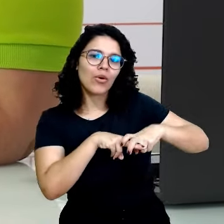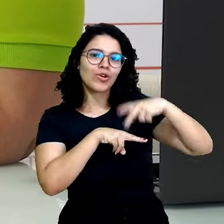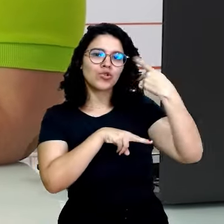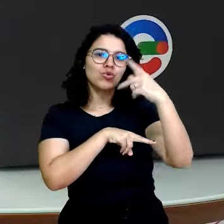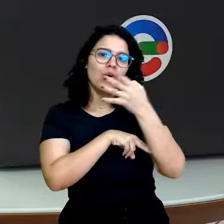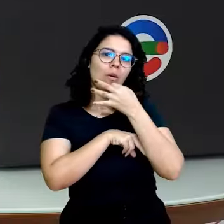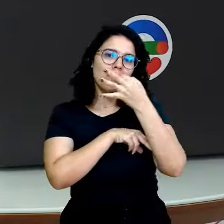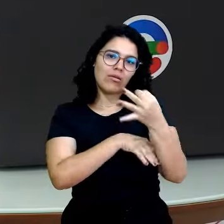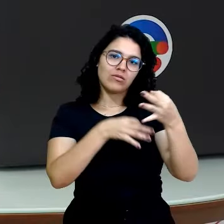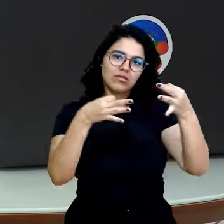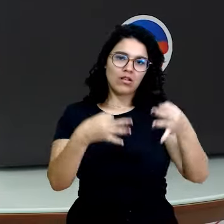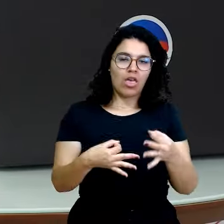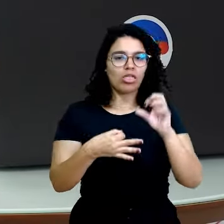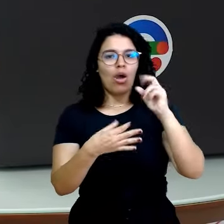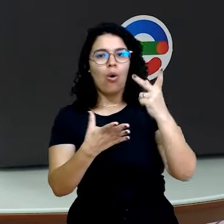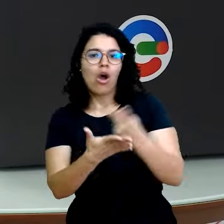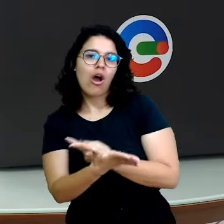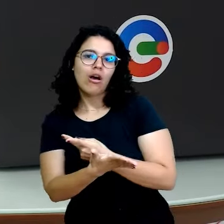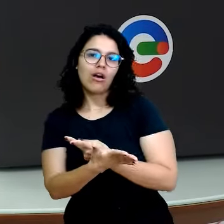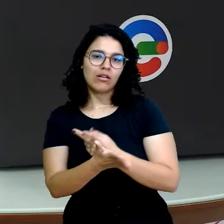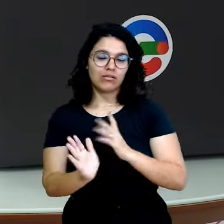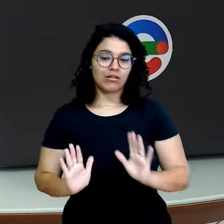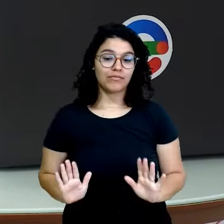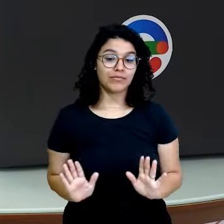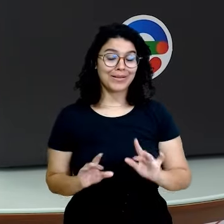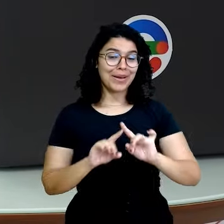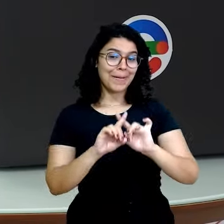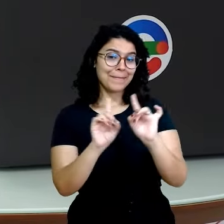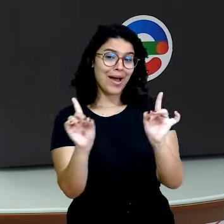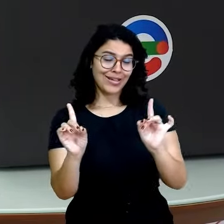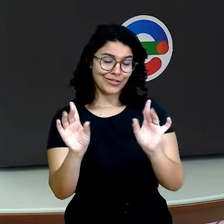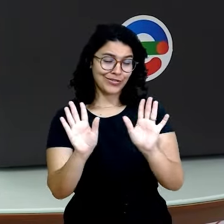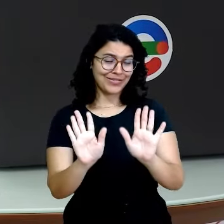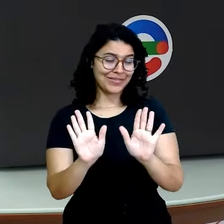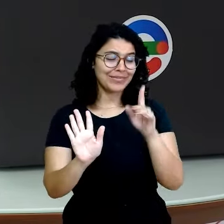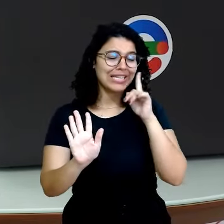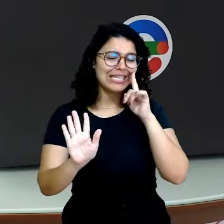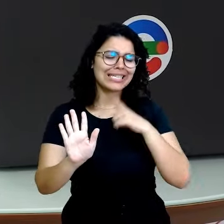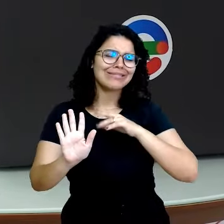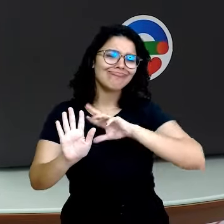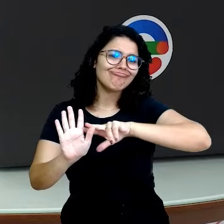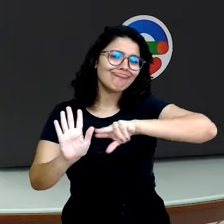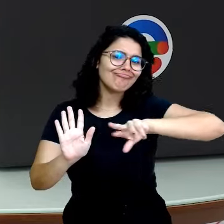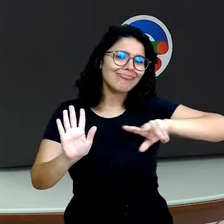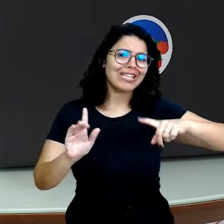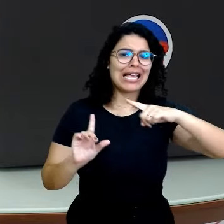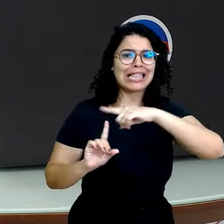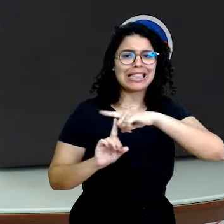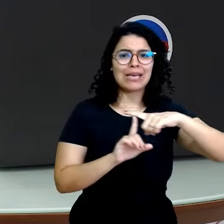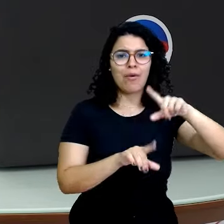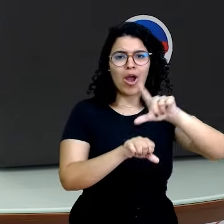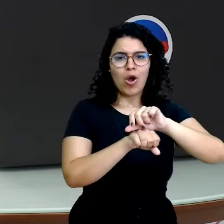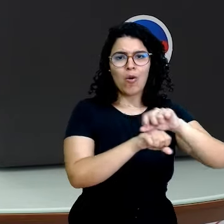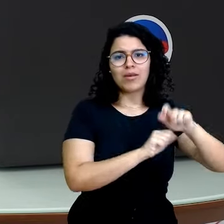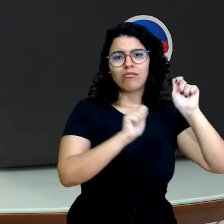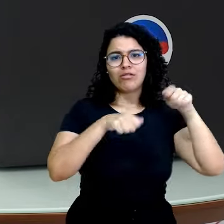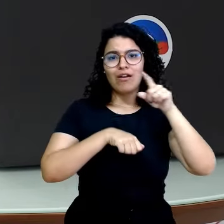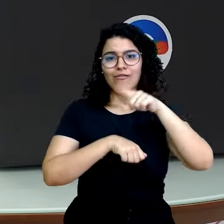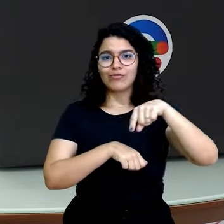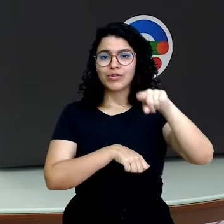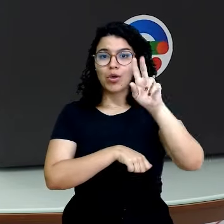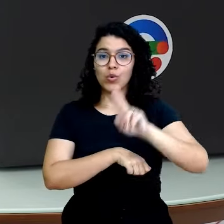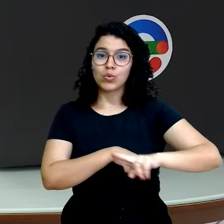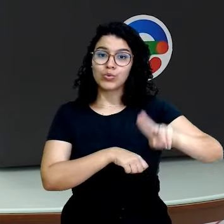correta. Mas, olha, há diferentes tipos de argumentos que você pode utilizar em